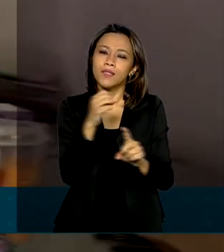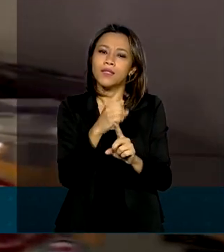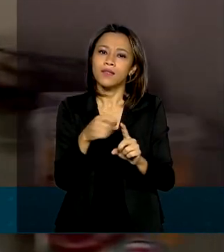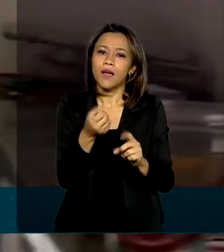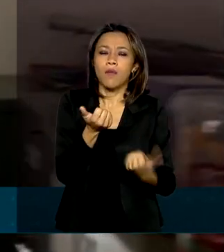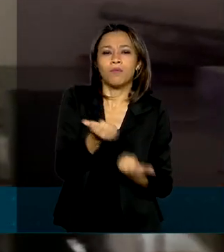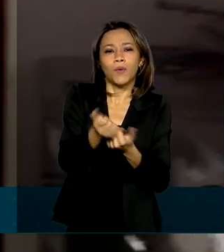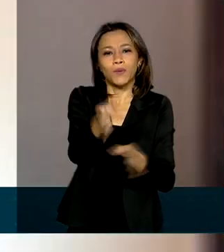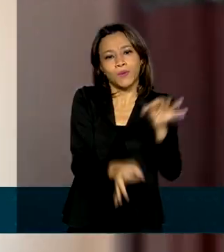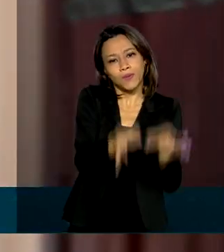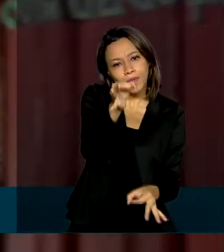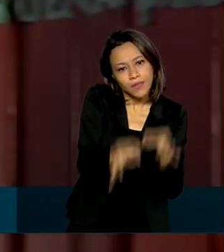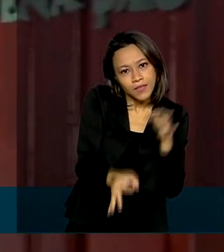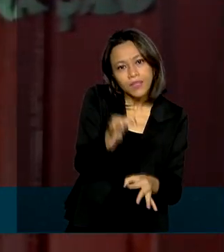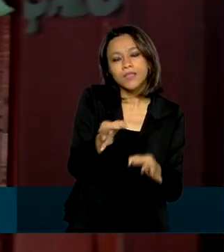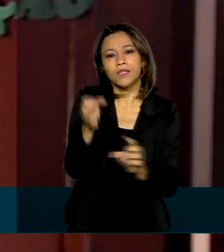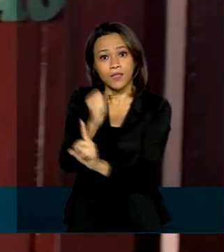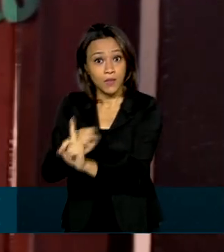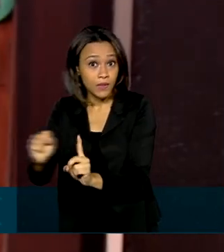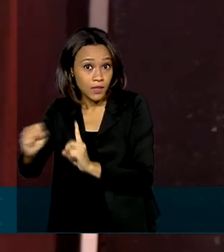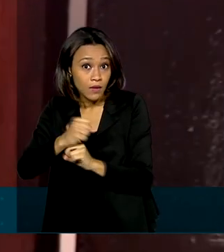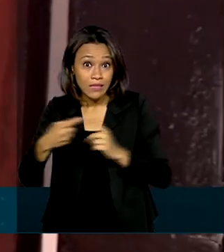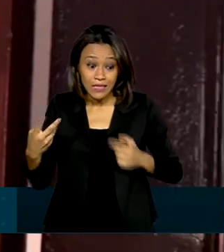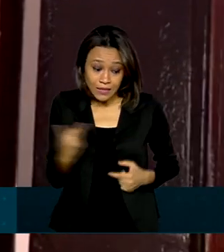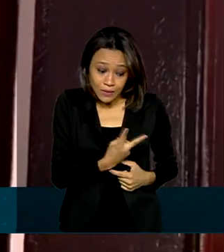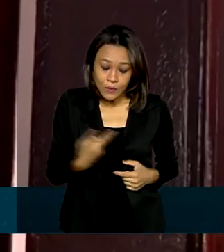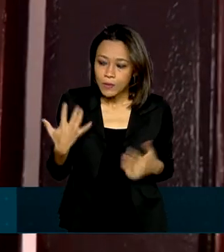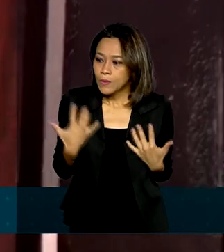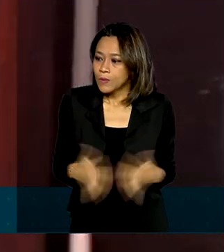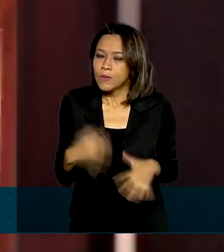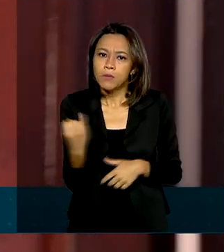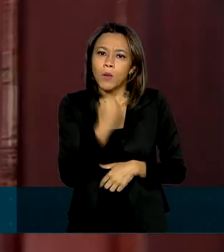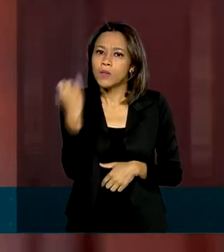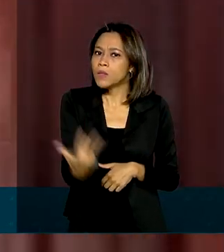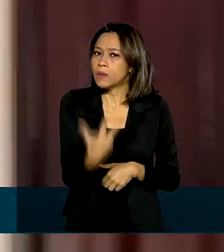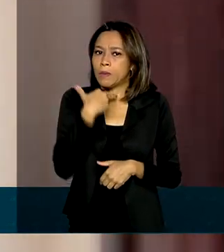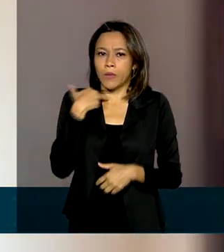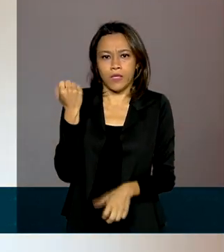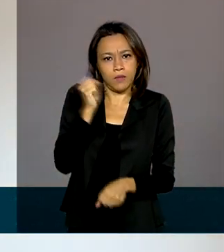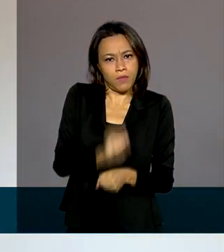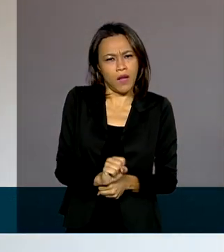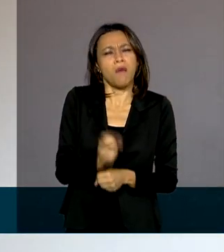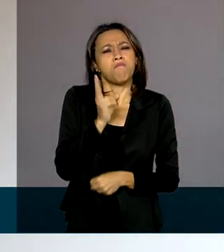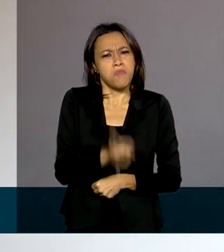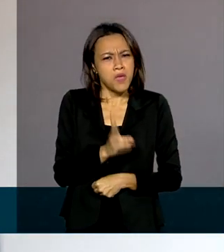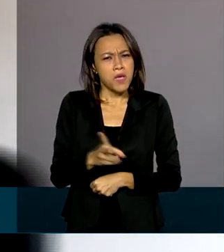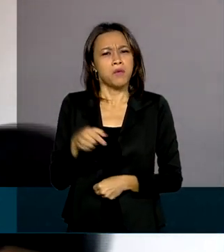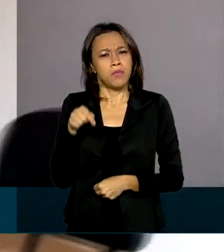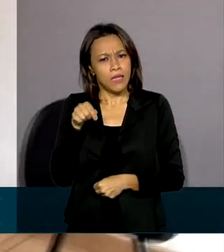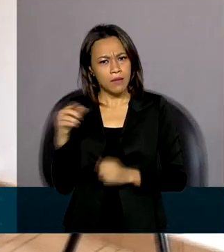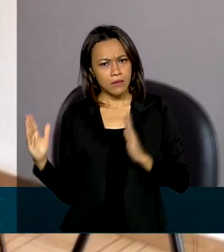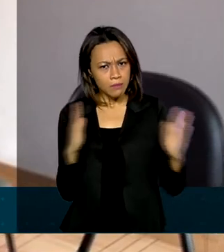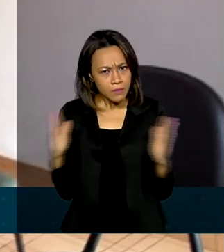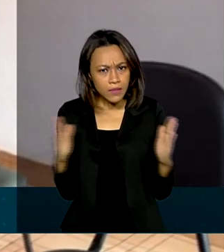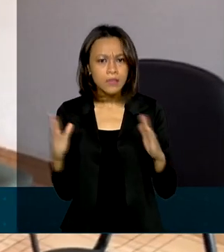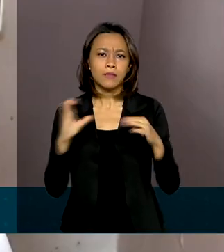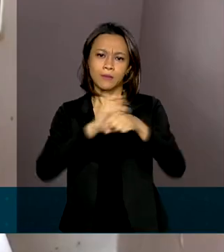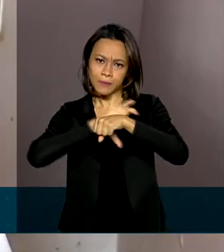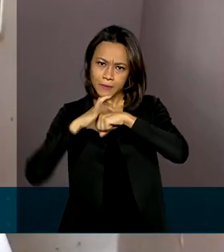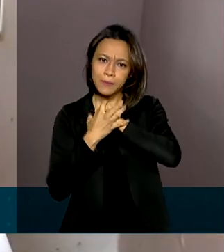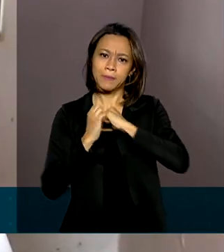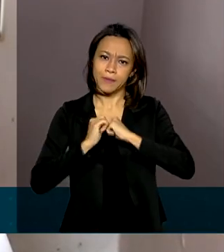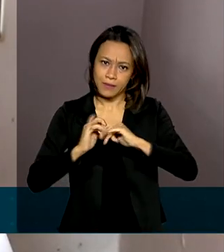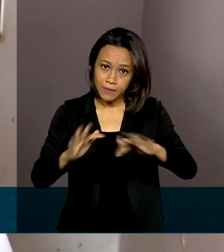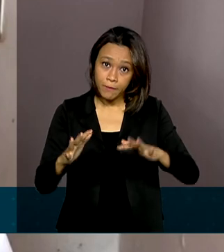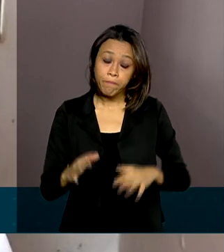jurídica e social, um serviço essencial que não pode parar mesmo em meio à pandemia do novo coronavírus.